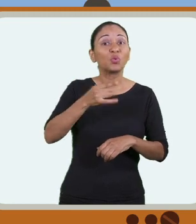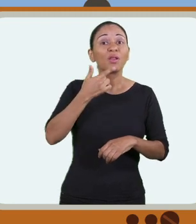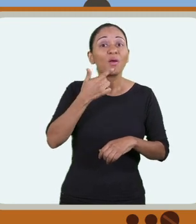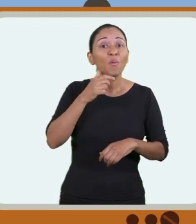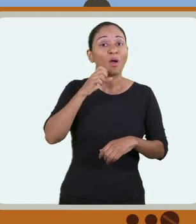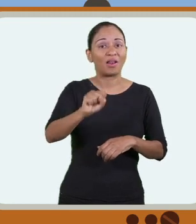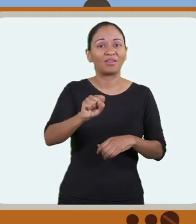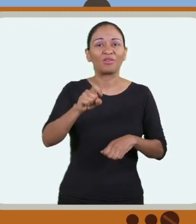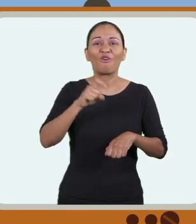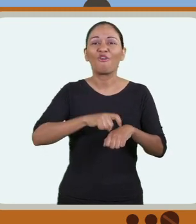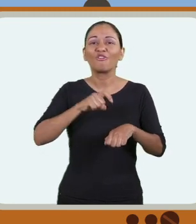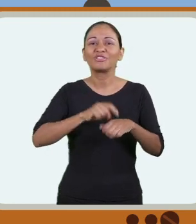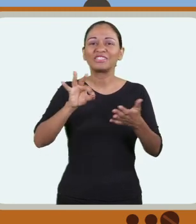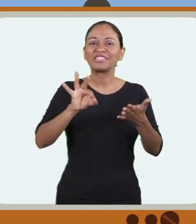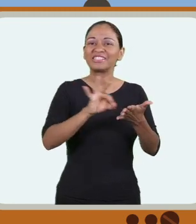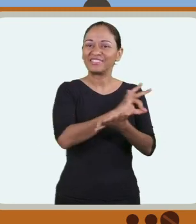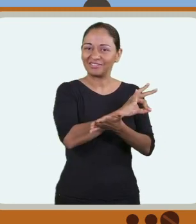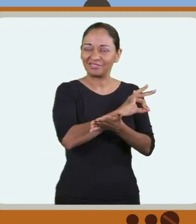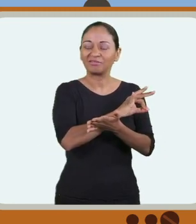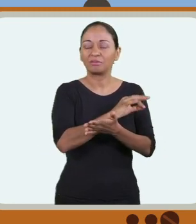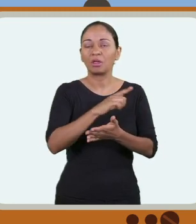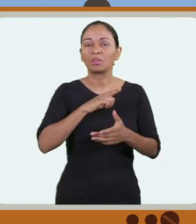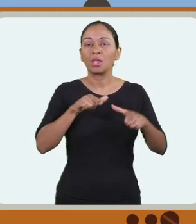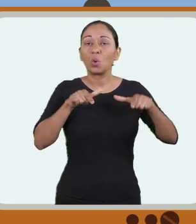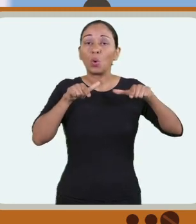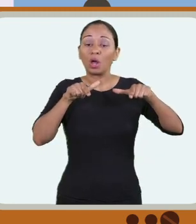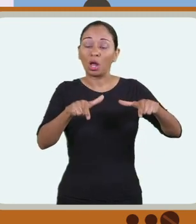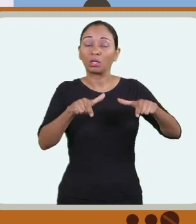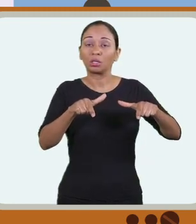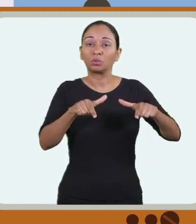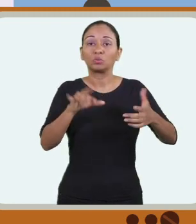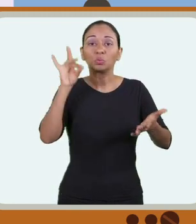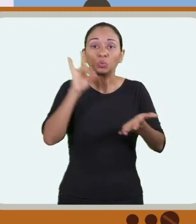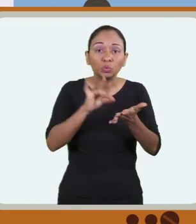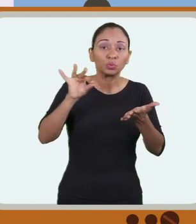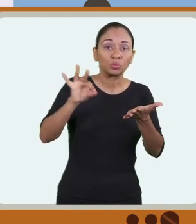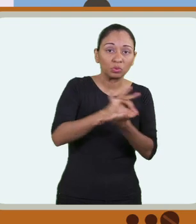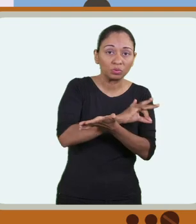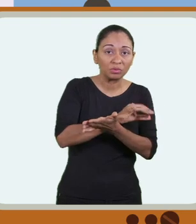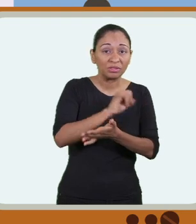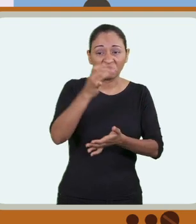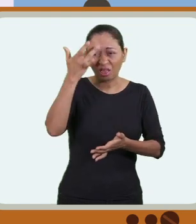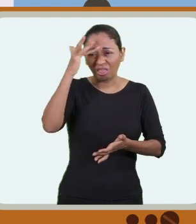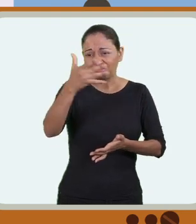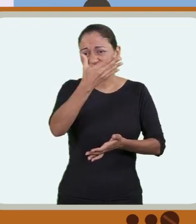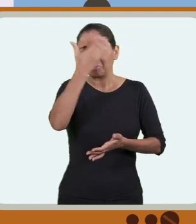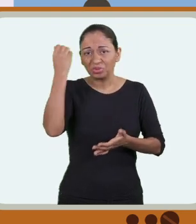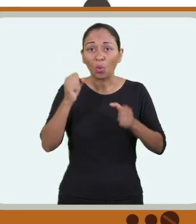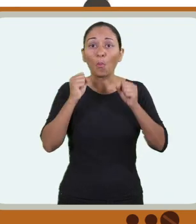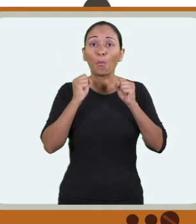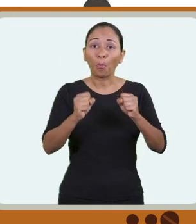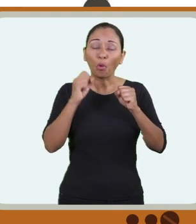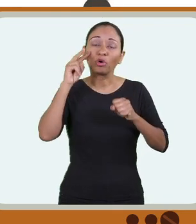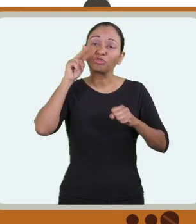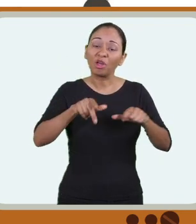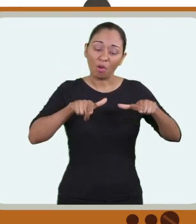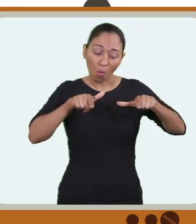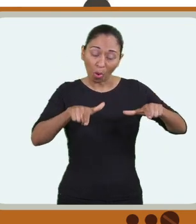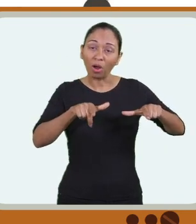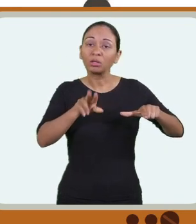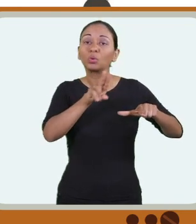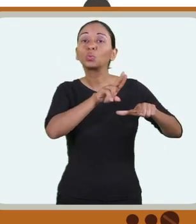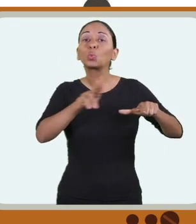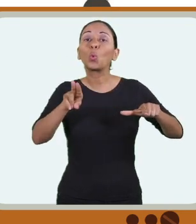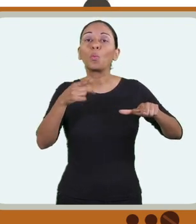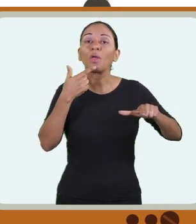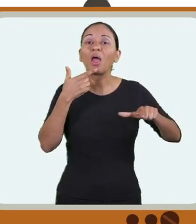opção de língua estrangeira escolhida no ato da inscrição e apresentada em seu cartão de confirmação de inscrição. Qualquer dúvida, confira o